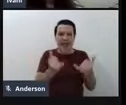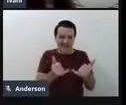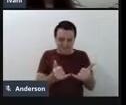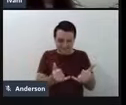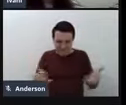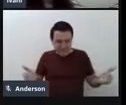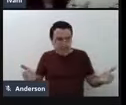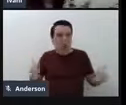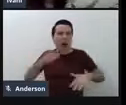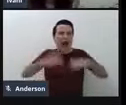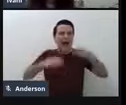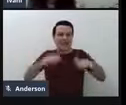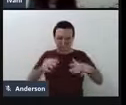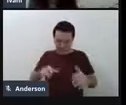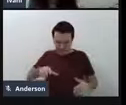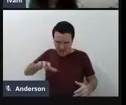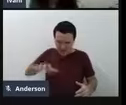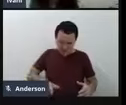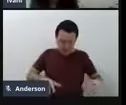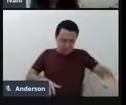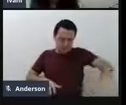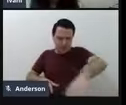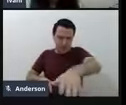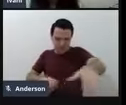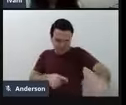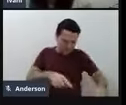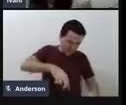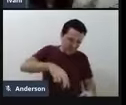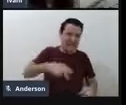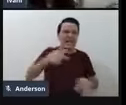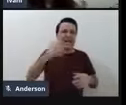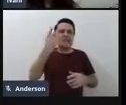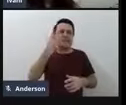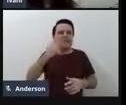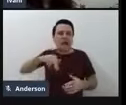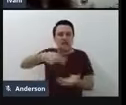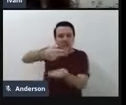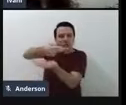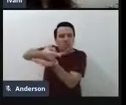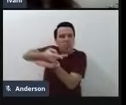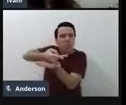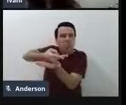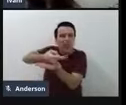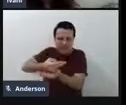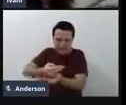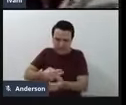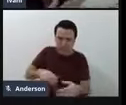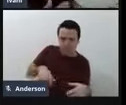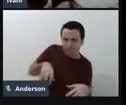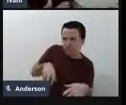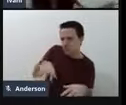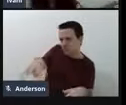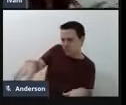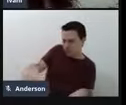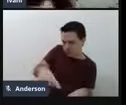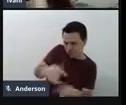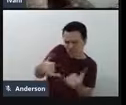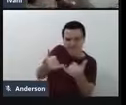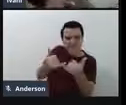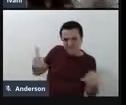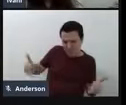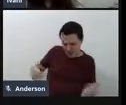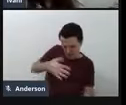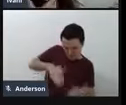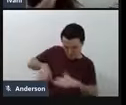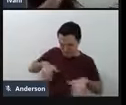enrolava no membro, aquela criança que ficava mais deitada, né, se incomodava quando o brinquedo se mexia